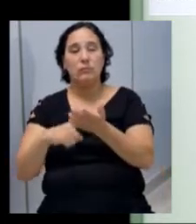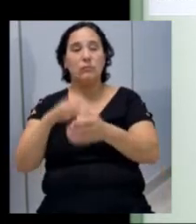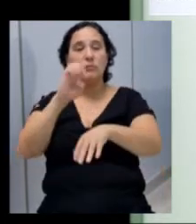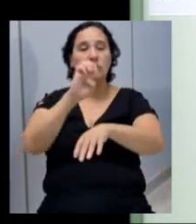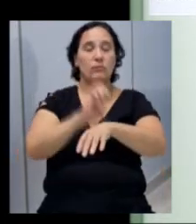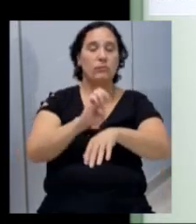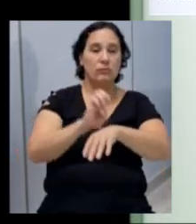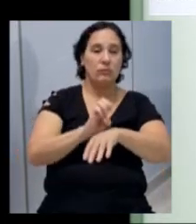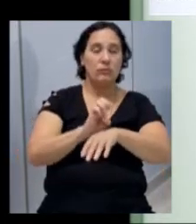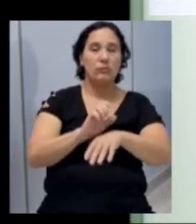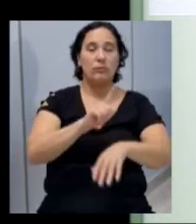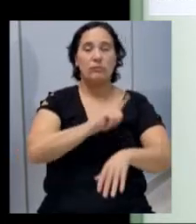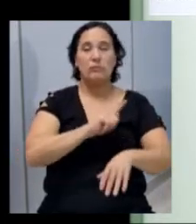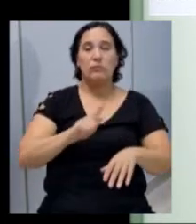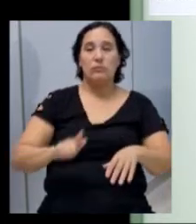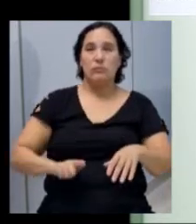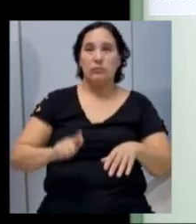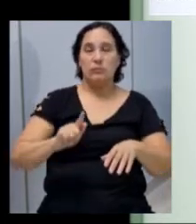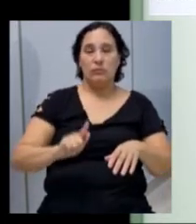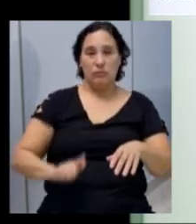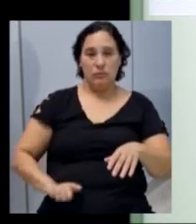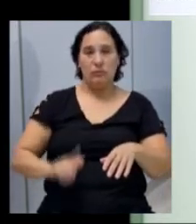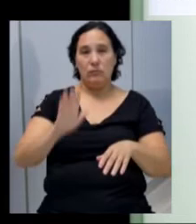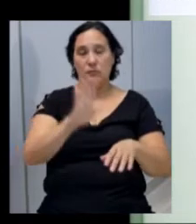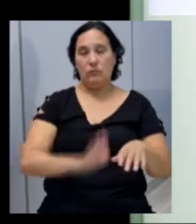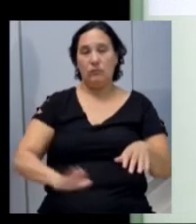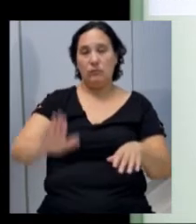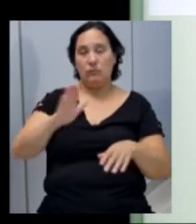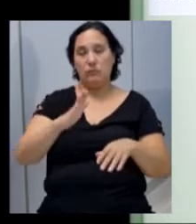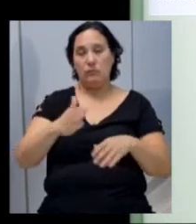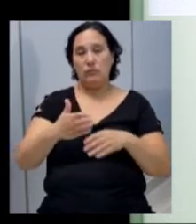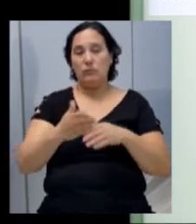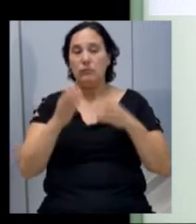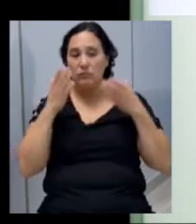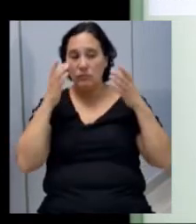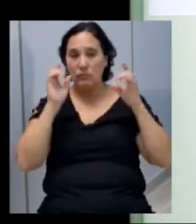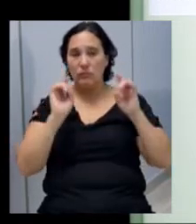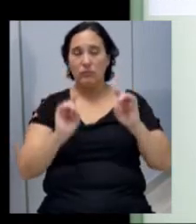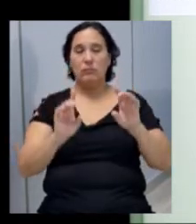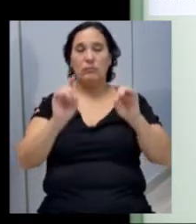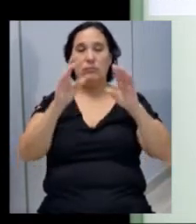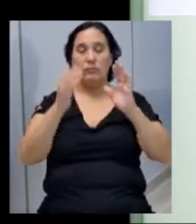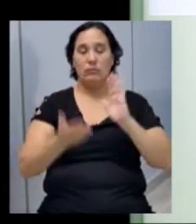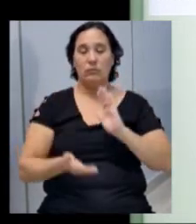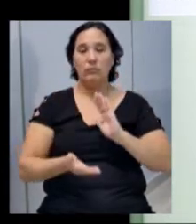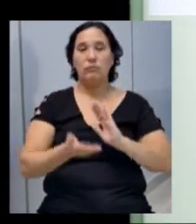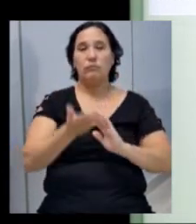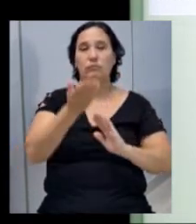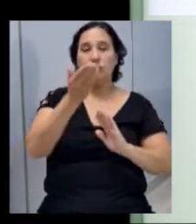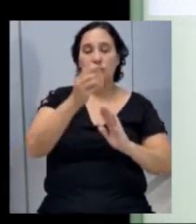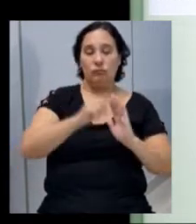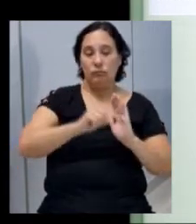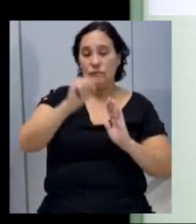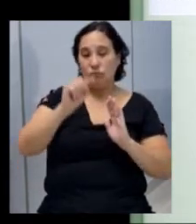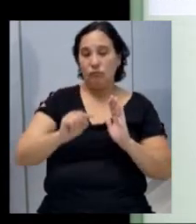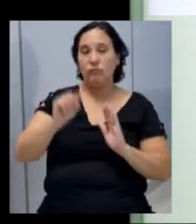os blocos de proteção dentro da proteção social básica e especial de média e de alta complexidade.